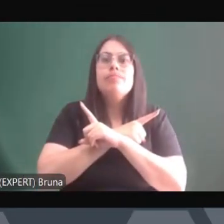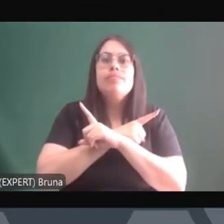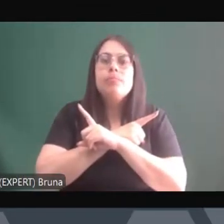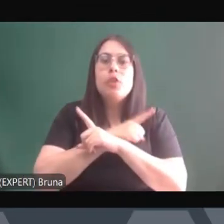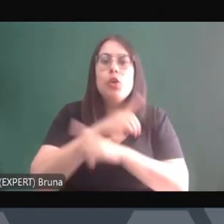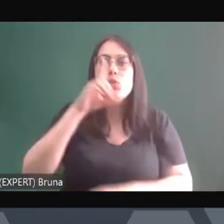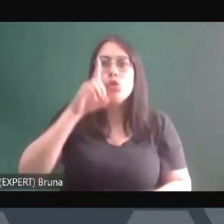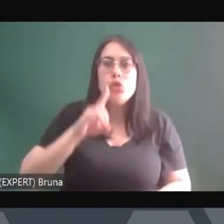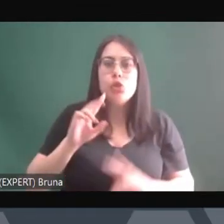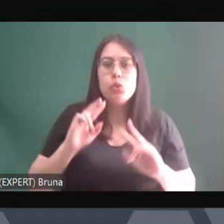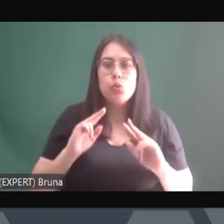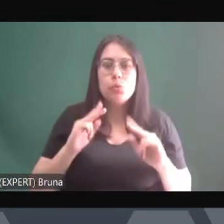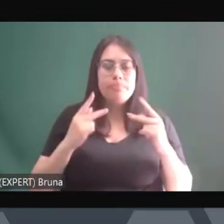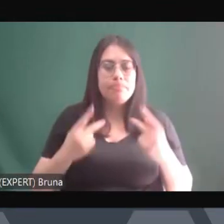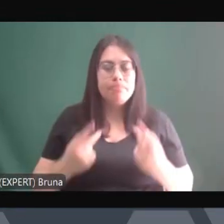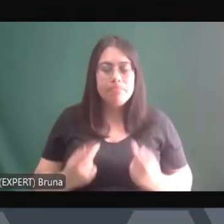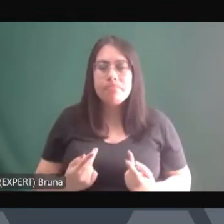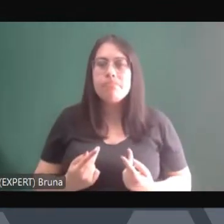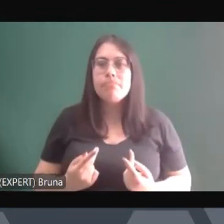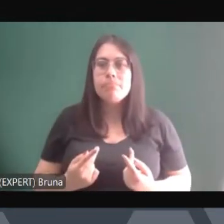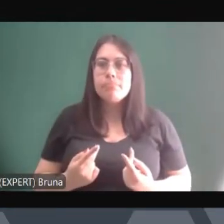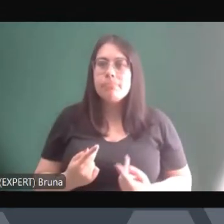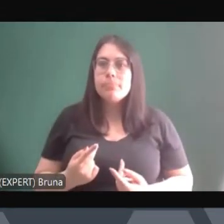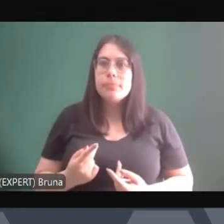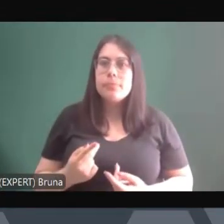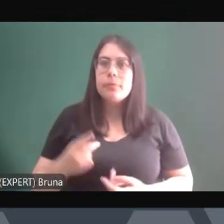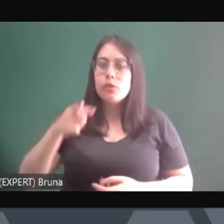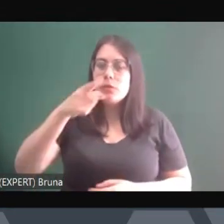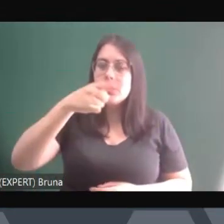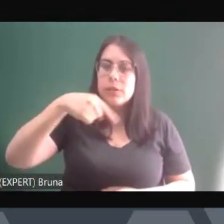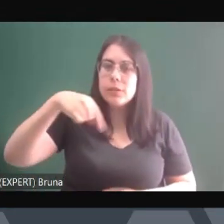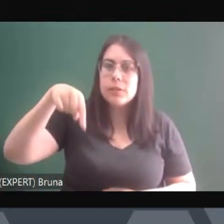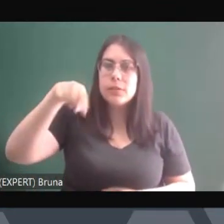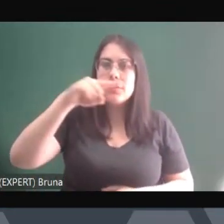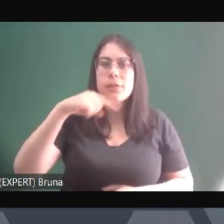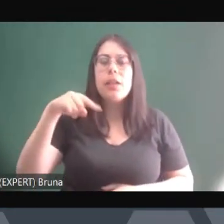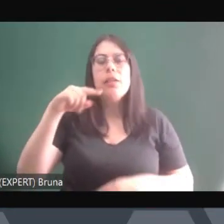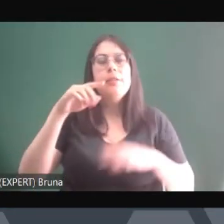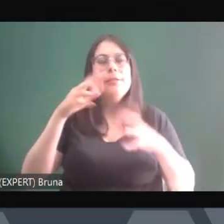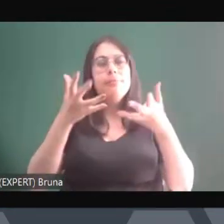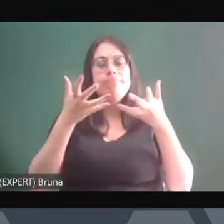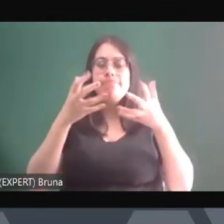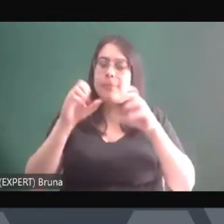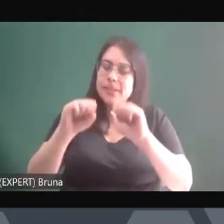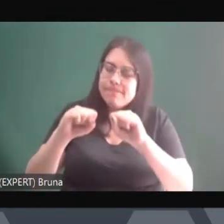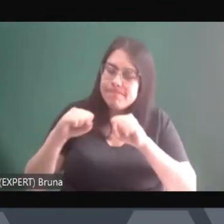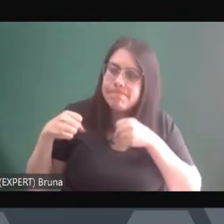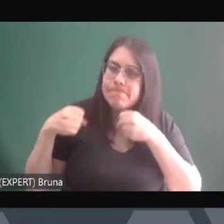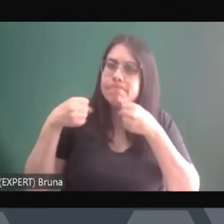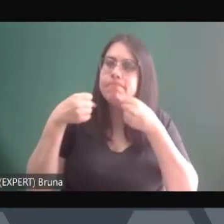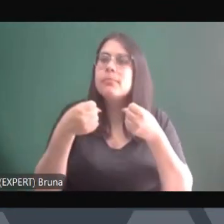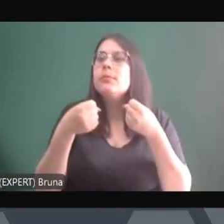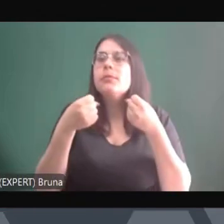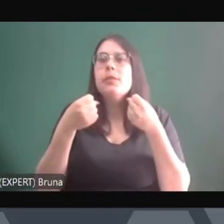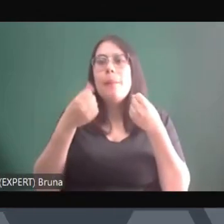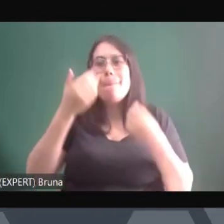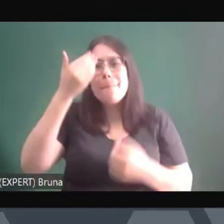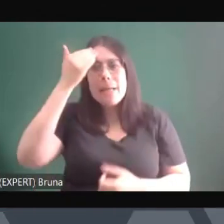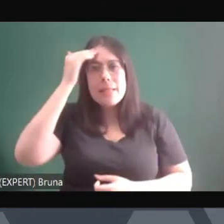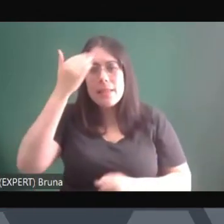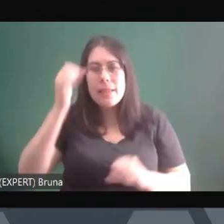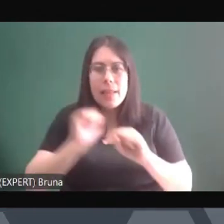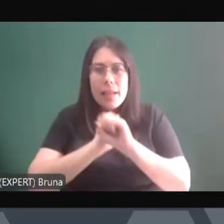direitos humanos e todos aqueles que se dedicam aí de alguma forma a oferecer uma compreensão